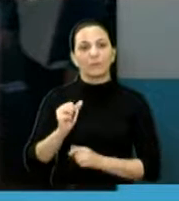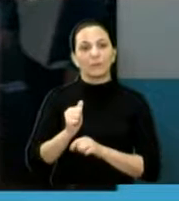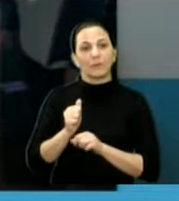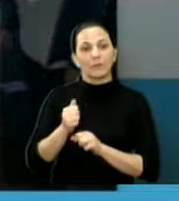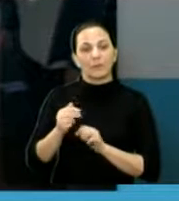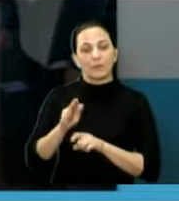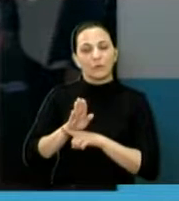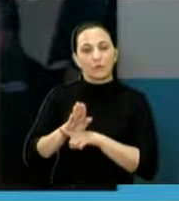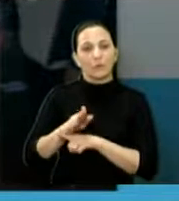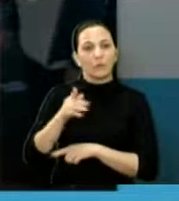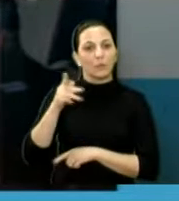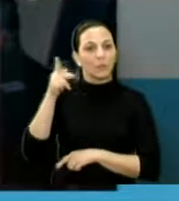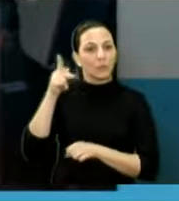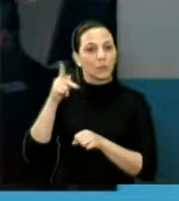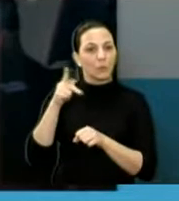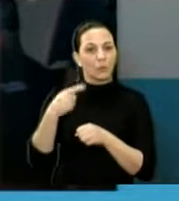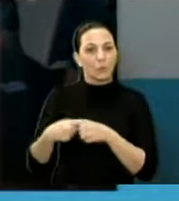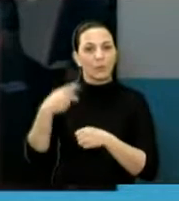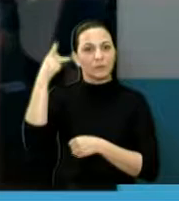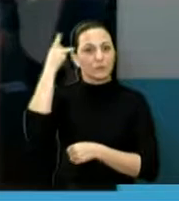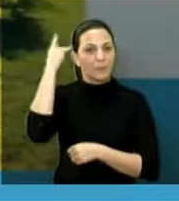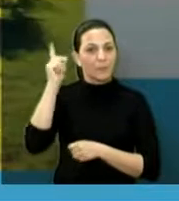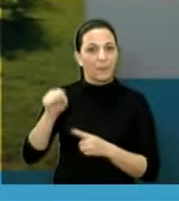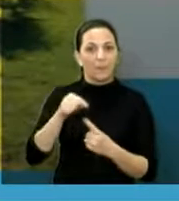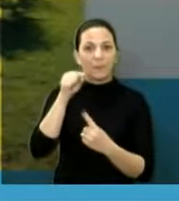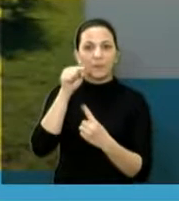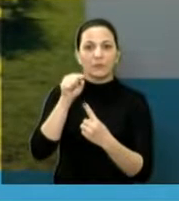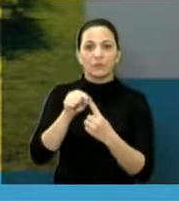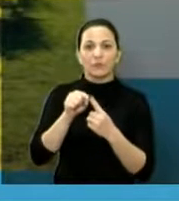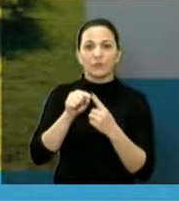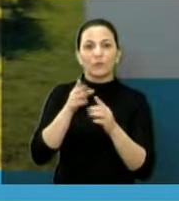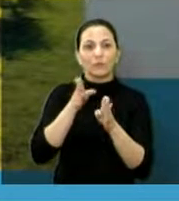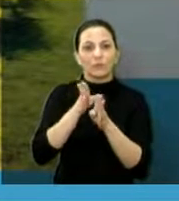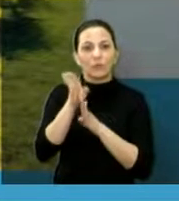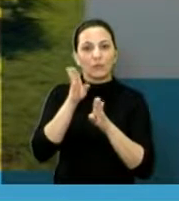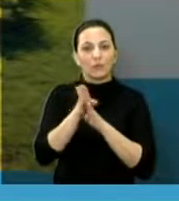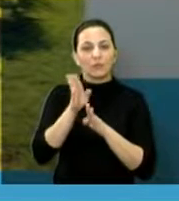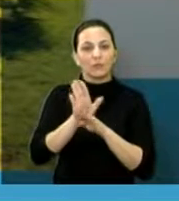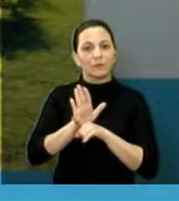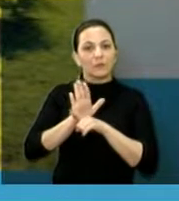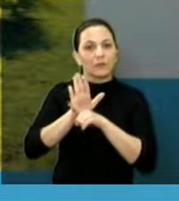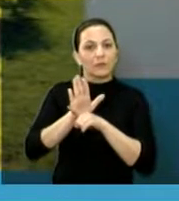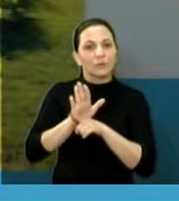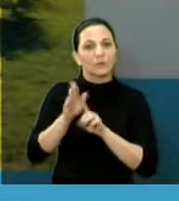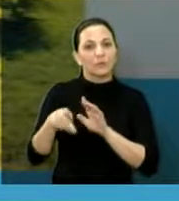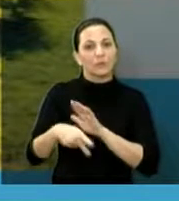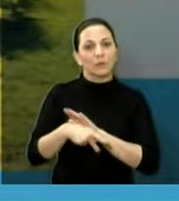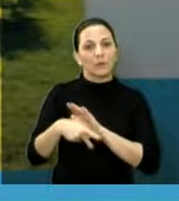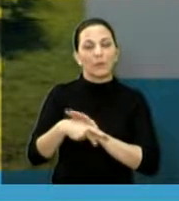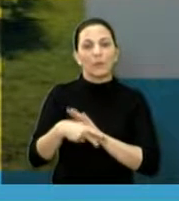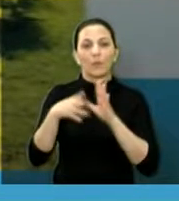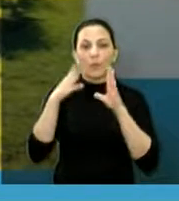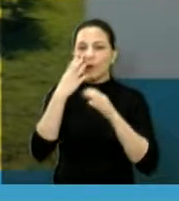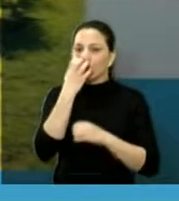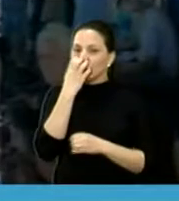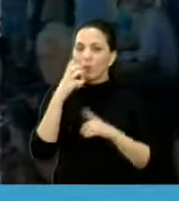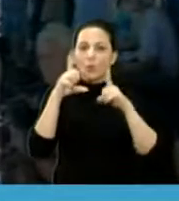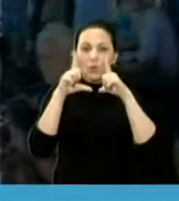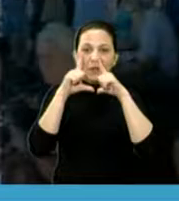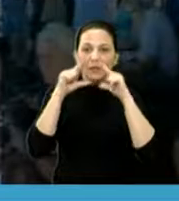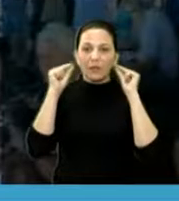Paulo com a finalidade de orientação e ajuda aos cães e gatos da região,